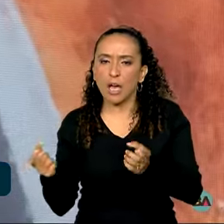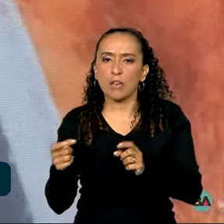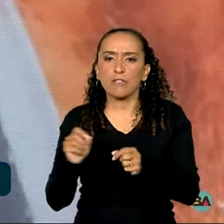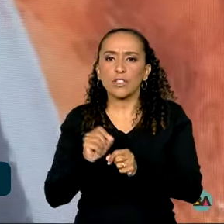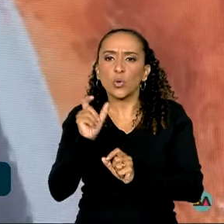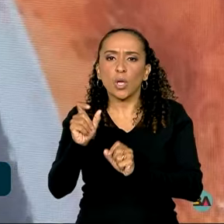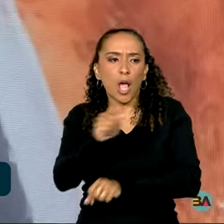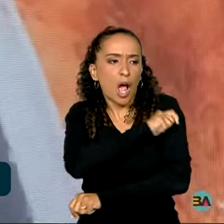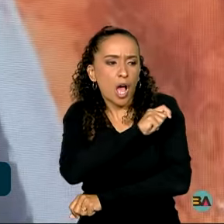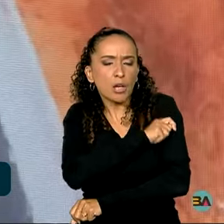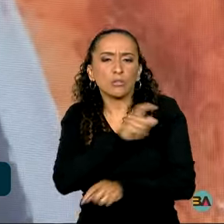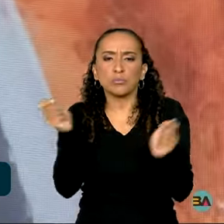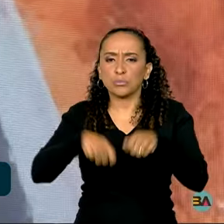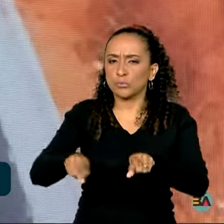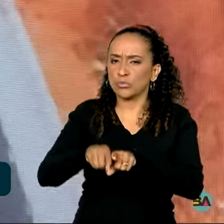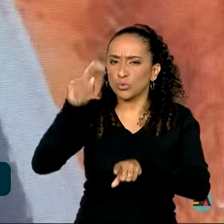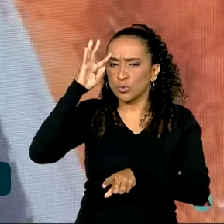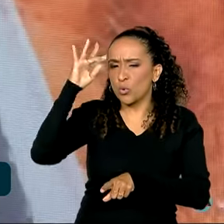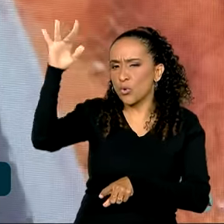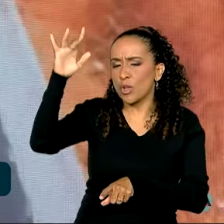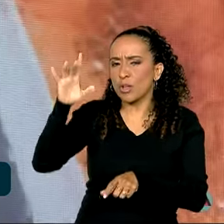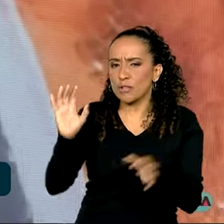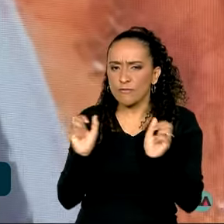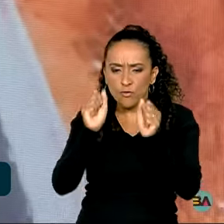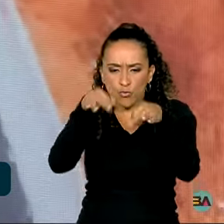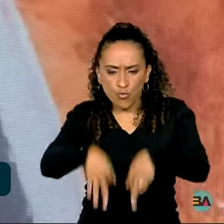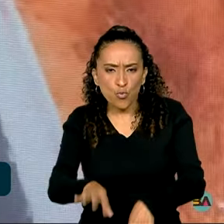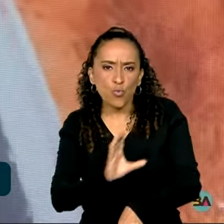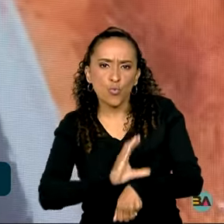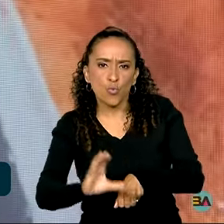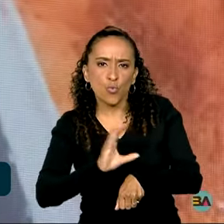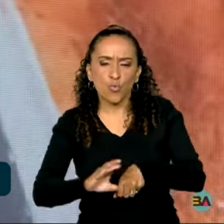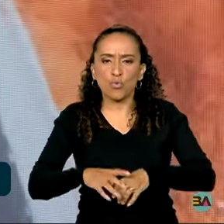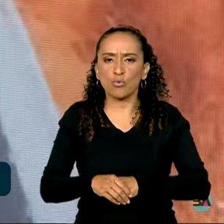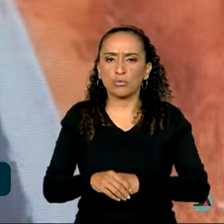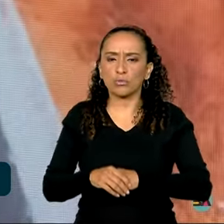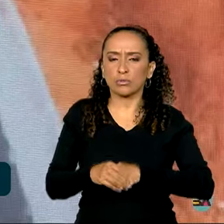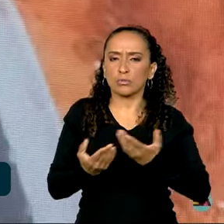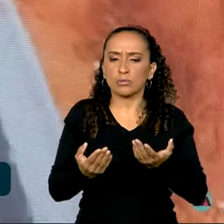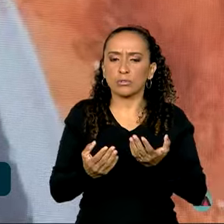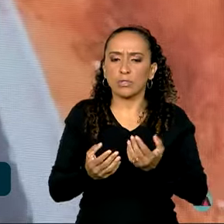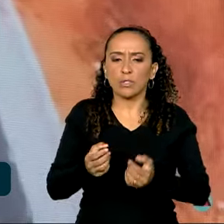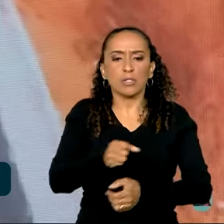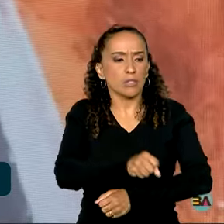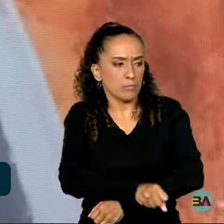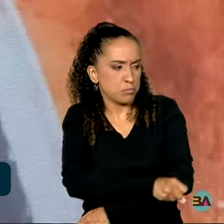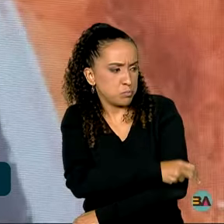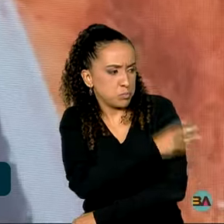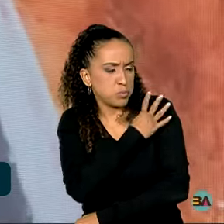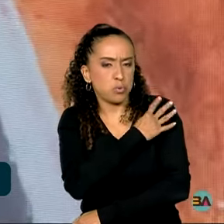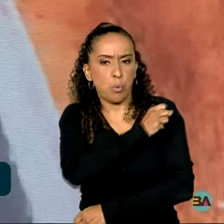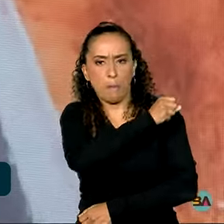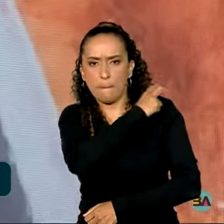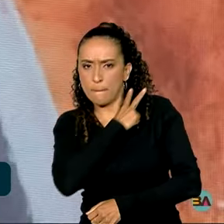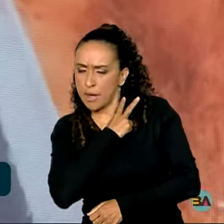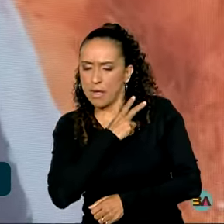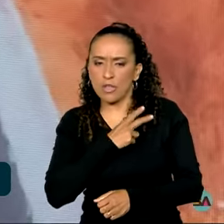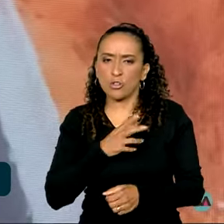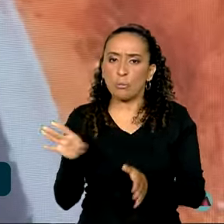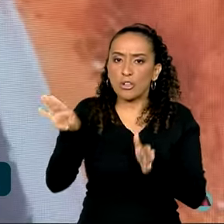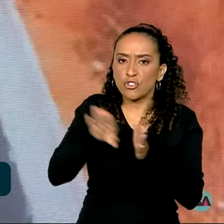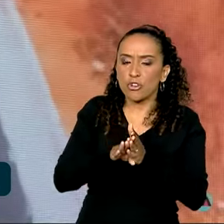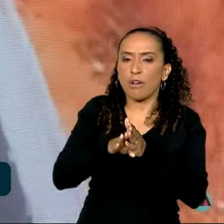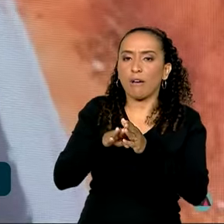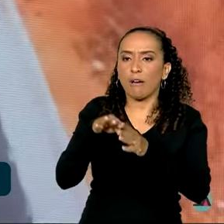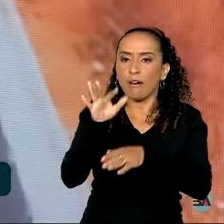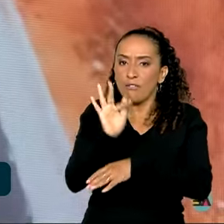estudantes possam sonhar em concluir seu curso no nível fundamental, no nível médio, para chegar na